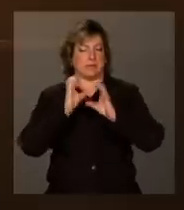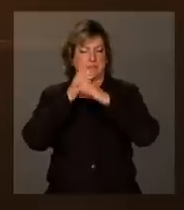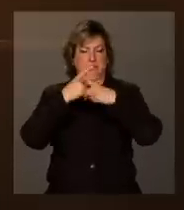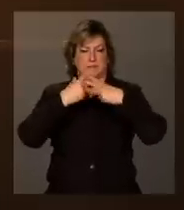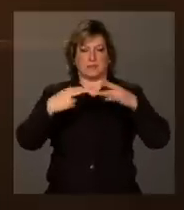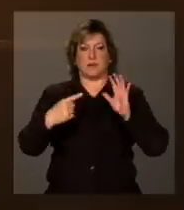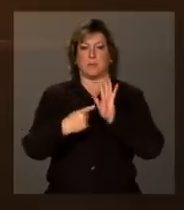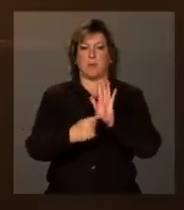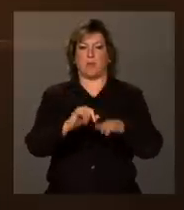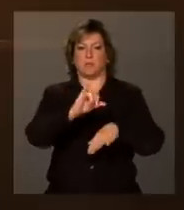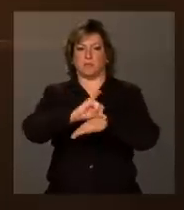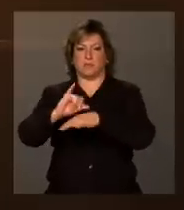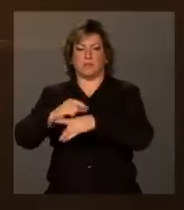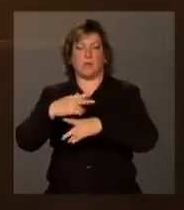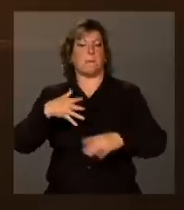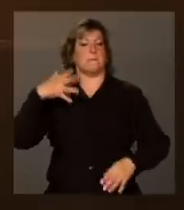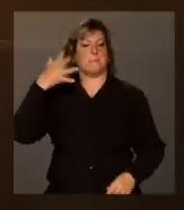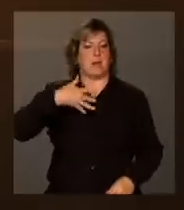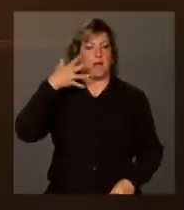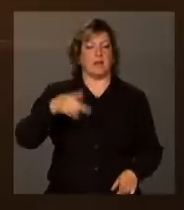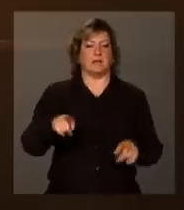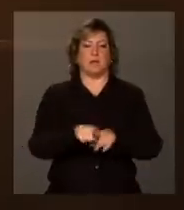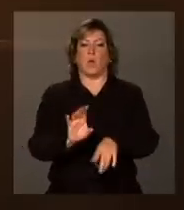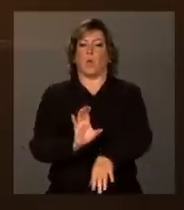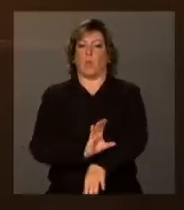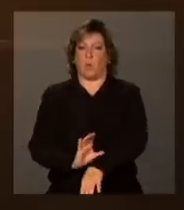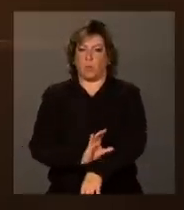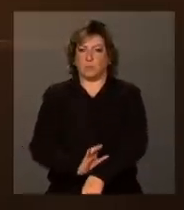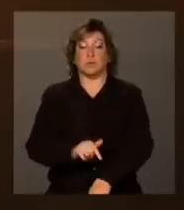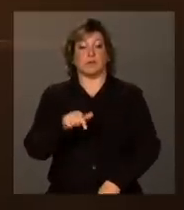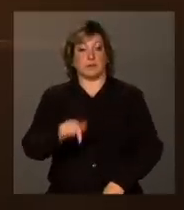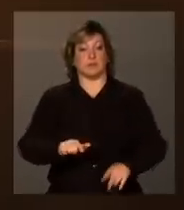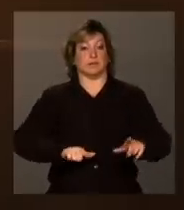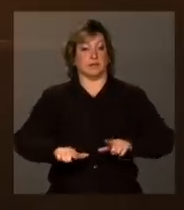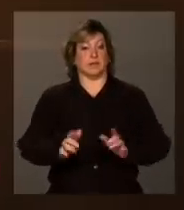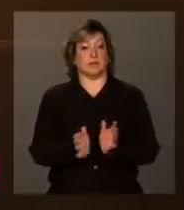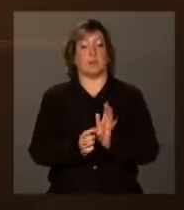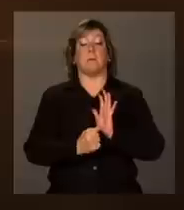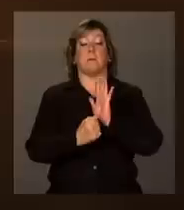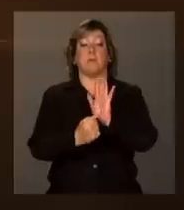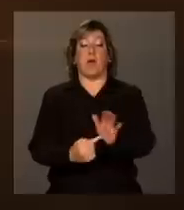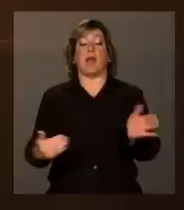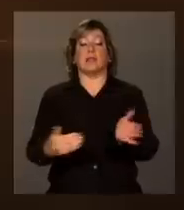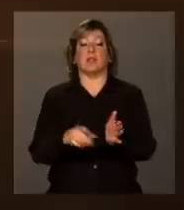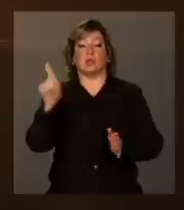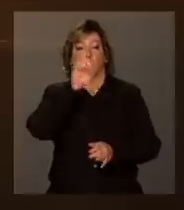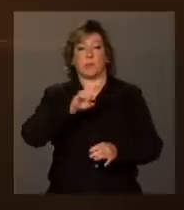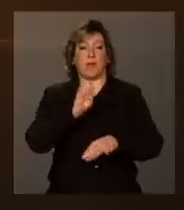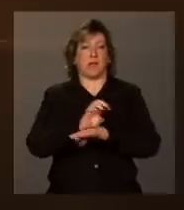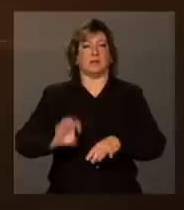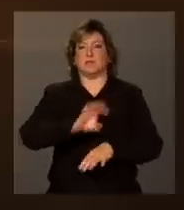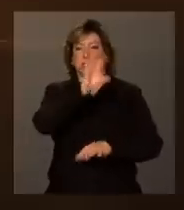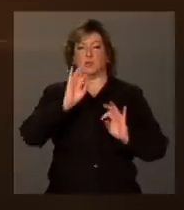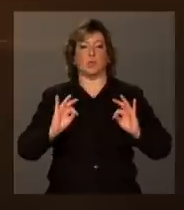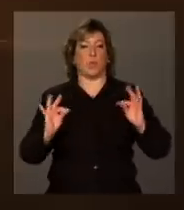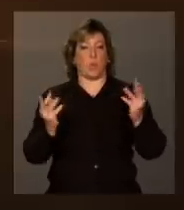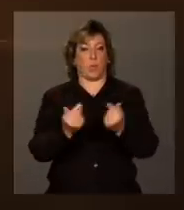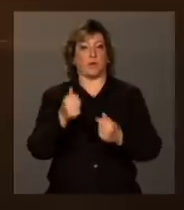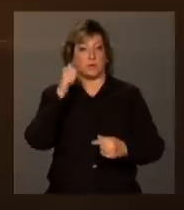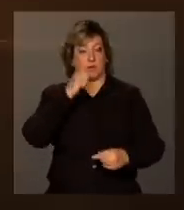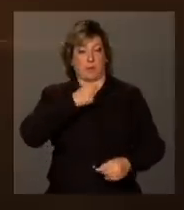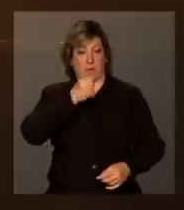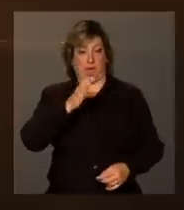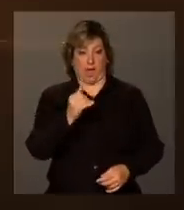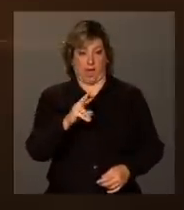exposições, palestras e oficinas. As atividades são realizadas até domingo em todos os estados. A repórter Carolina